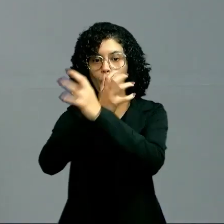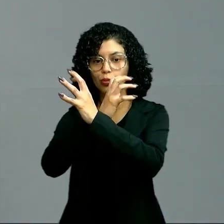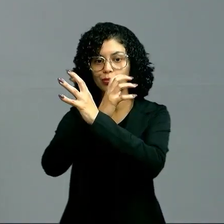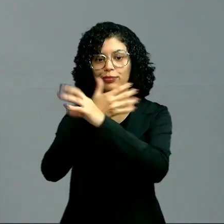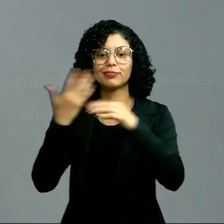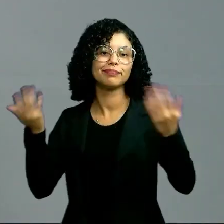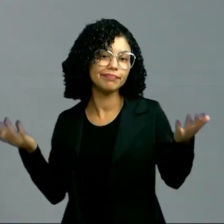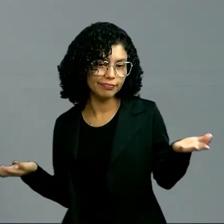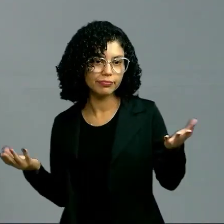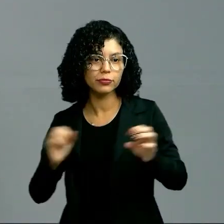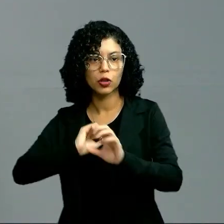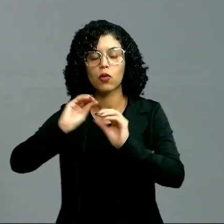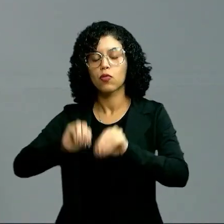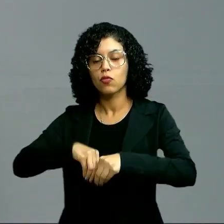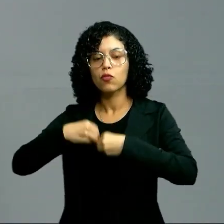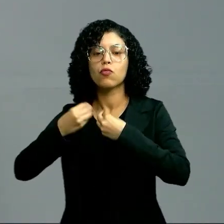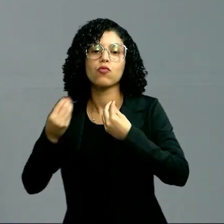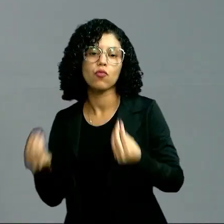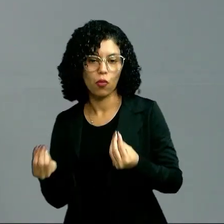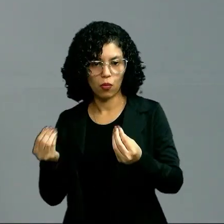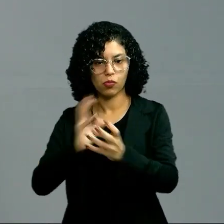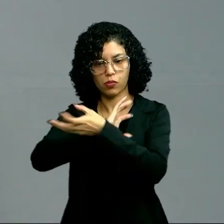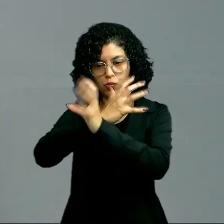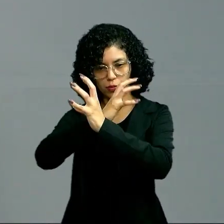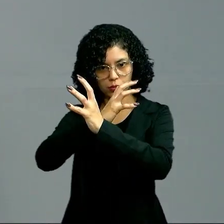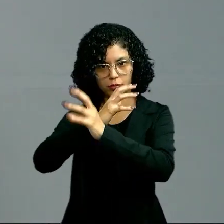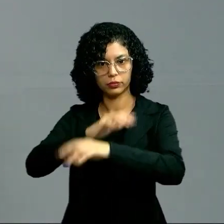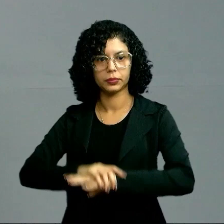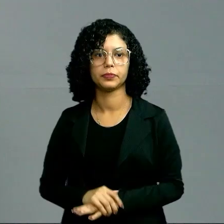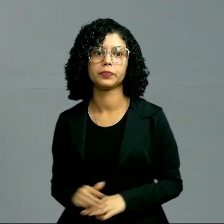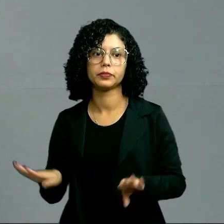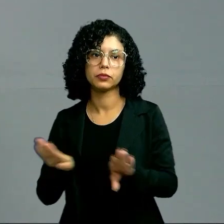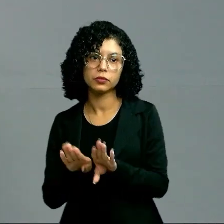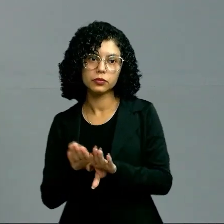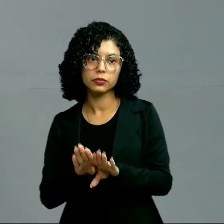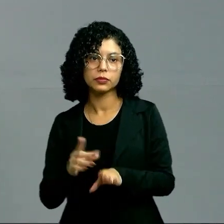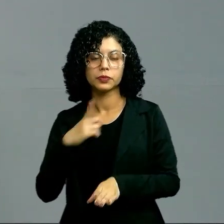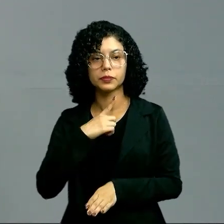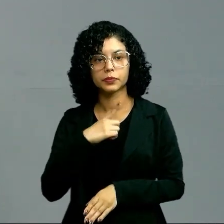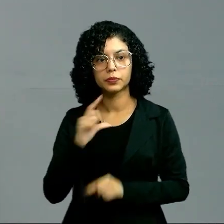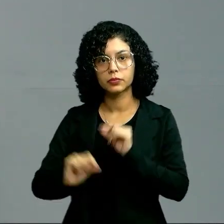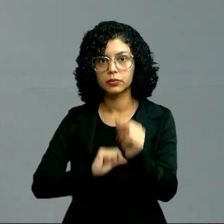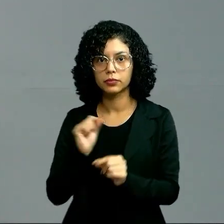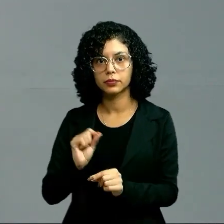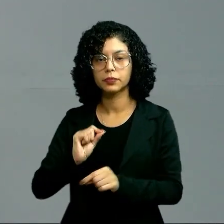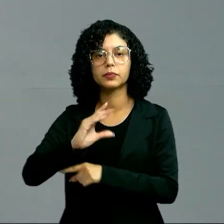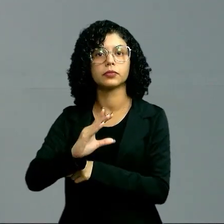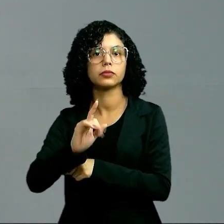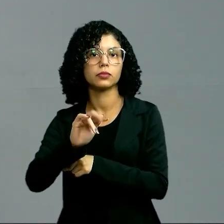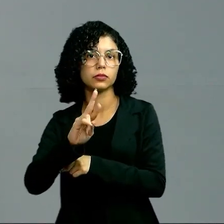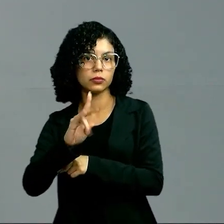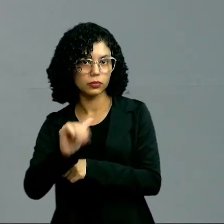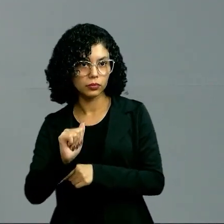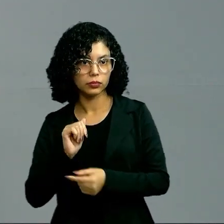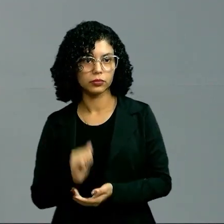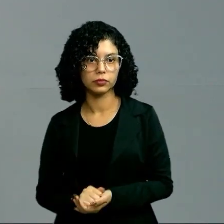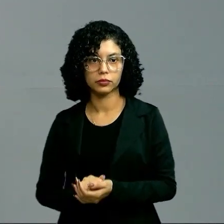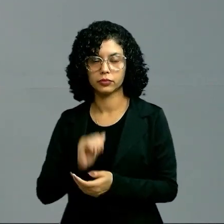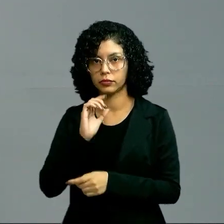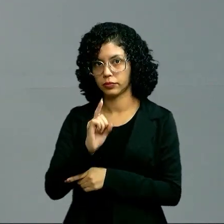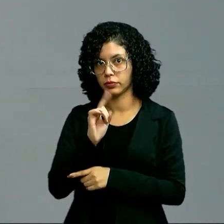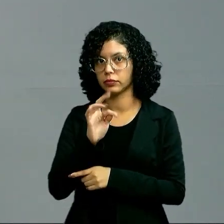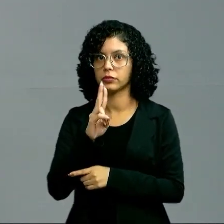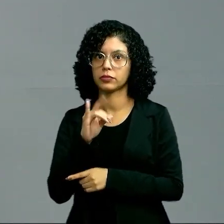Sim, ele fica por fora, esse esqueleto externo. Que é constituído por um carboidrato chamado de quitina.